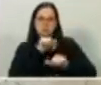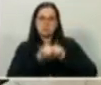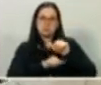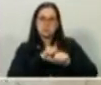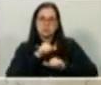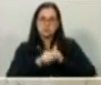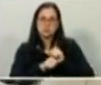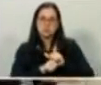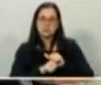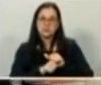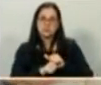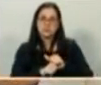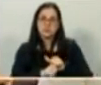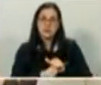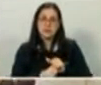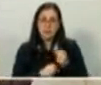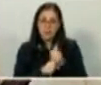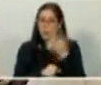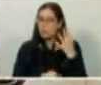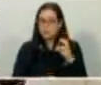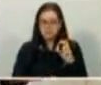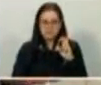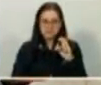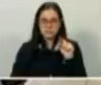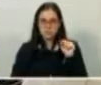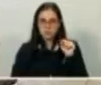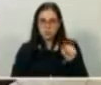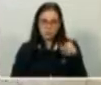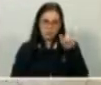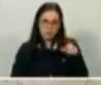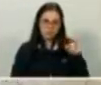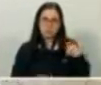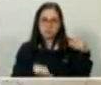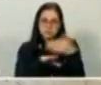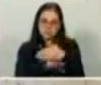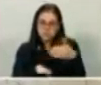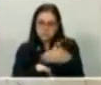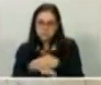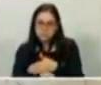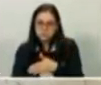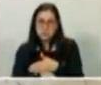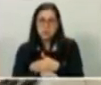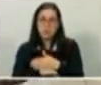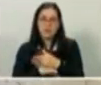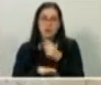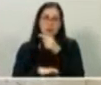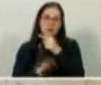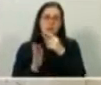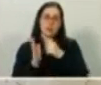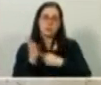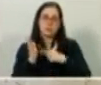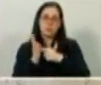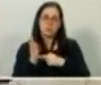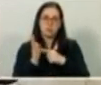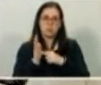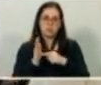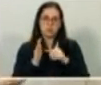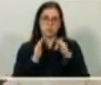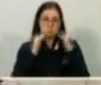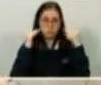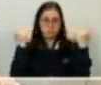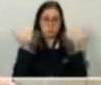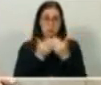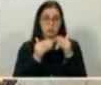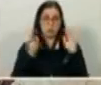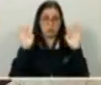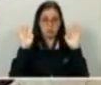determinado ano, teve 5.500 participantes. Não cabia dentro do Memorial da América Latina. O ano passado, foram 3